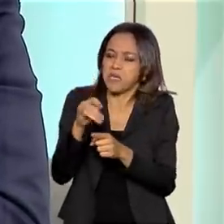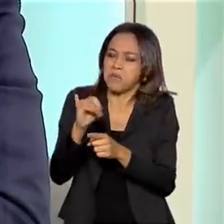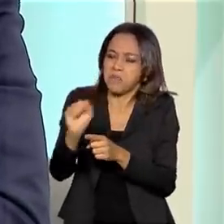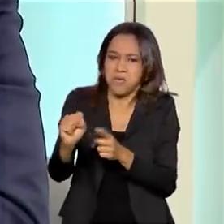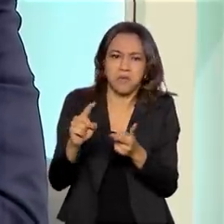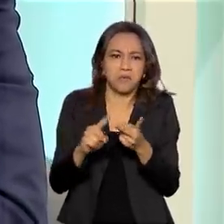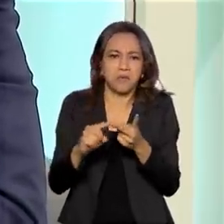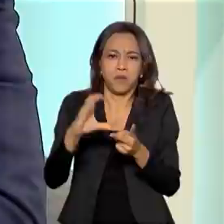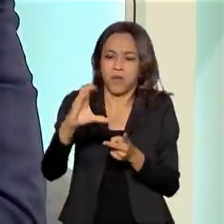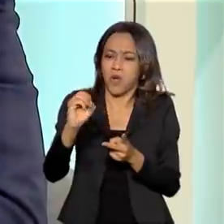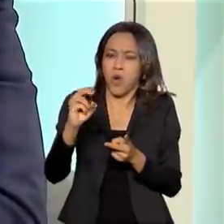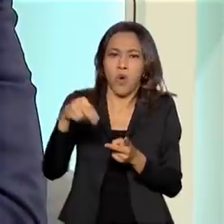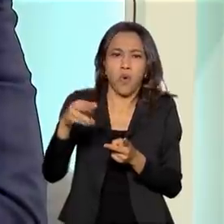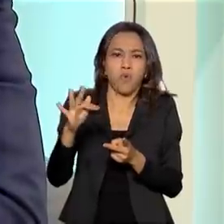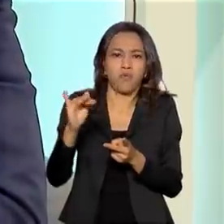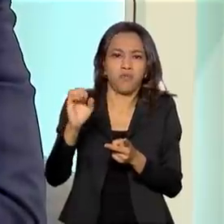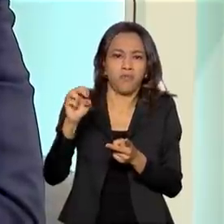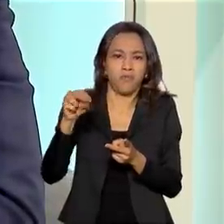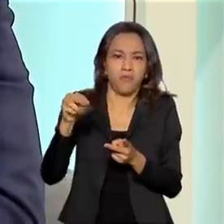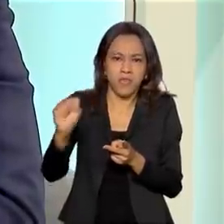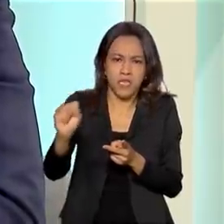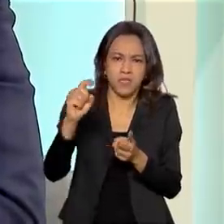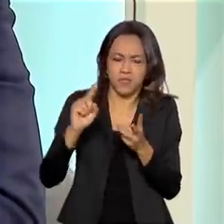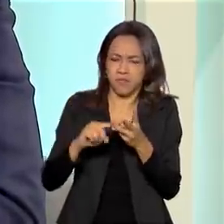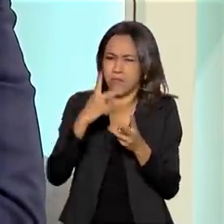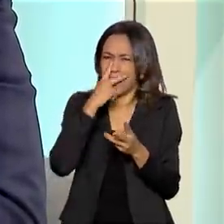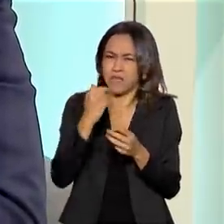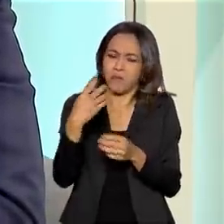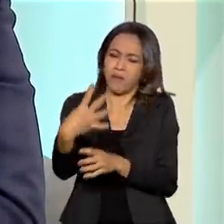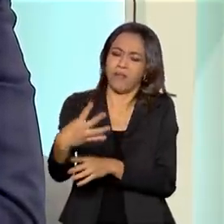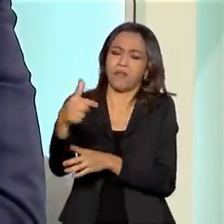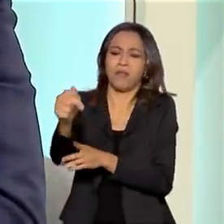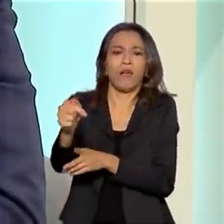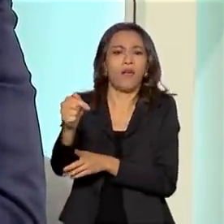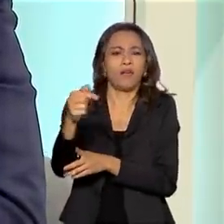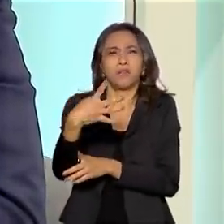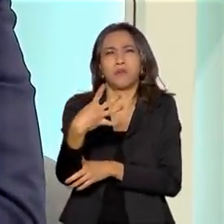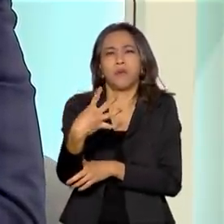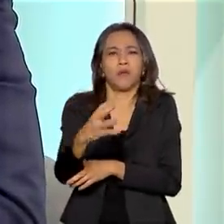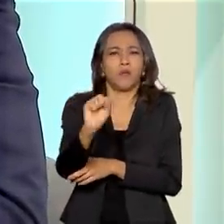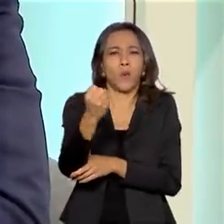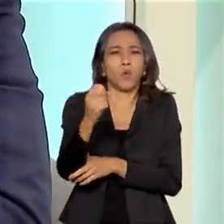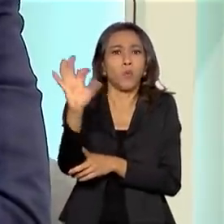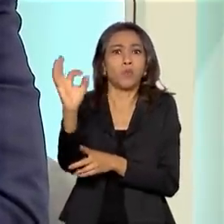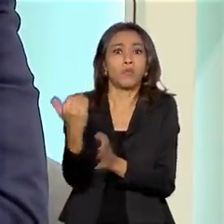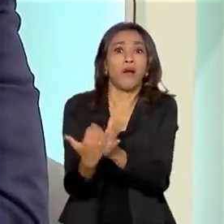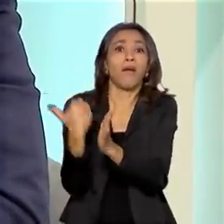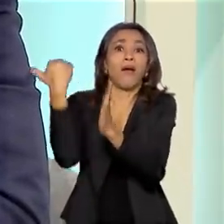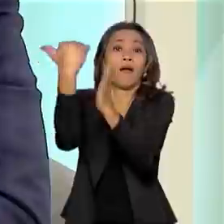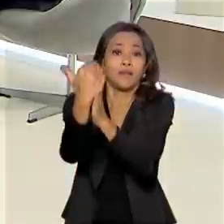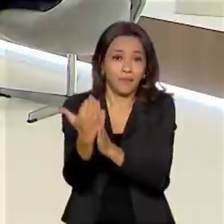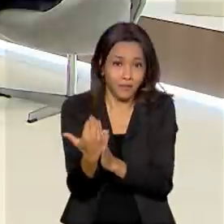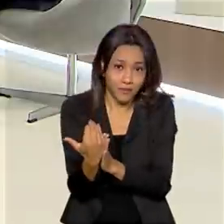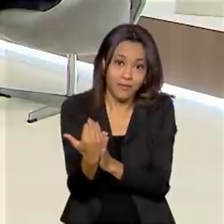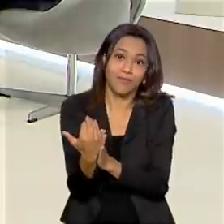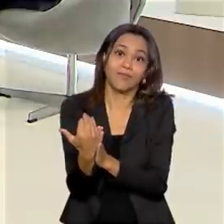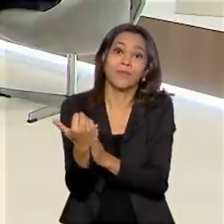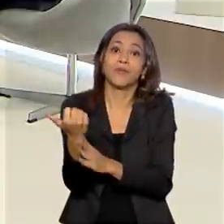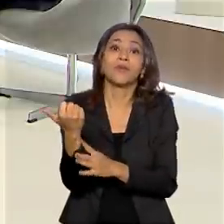Nós chegamos a um número de 47%, 48% a mais do que